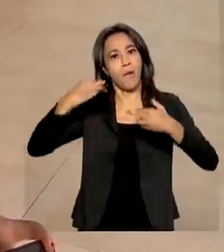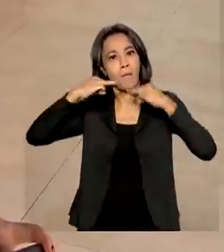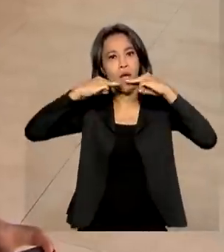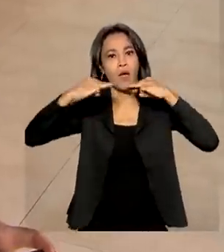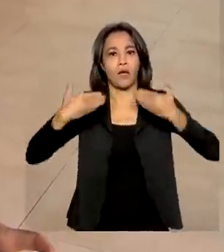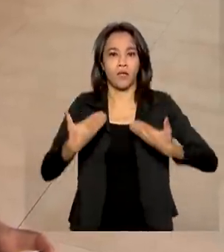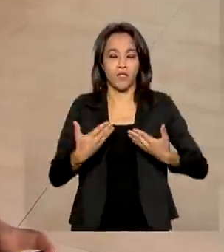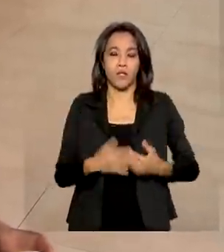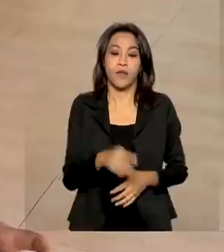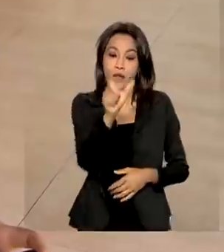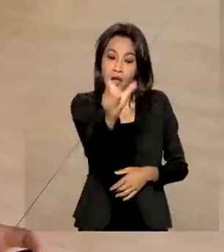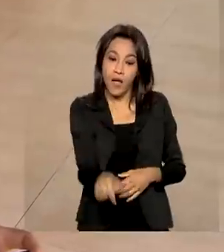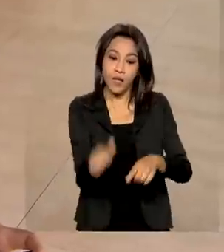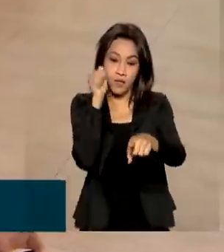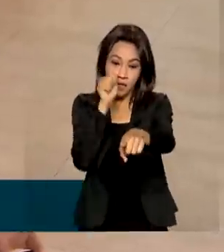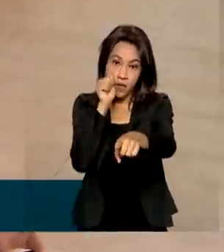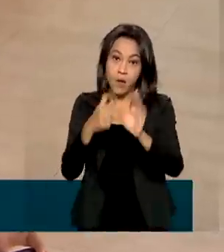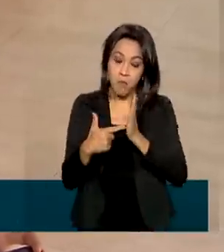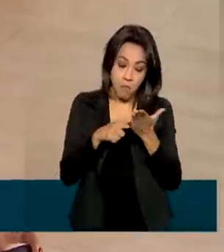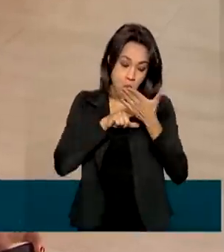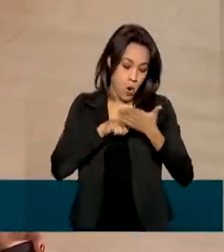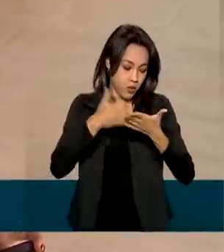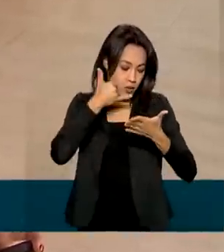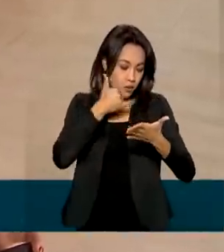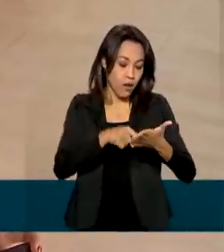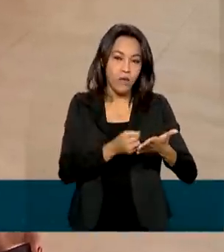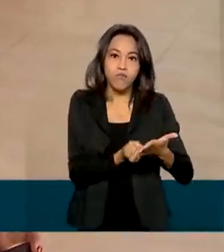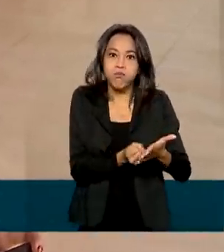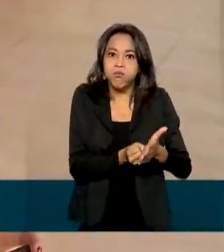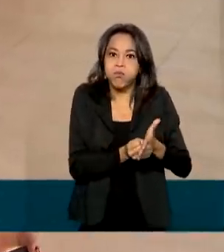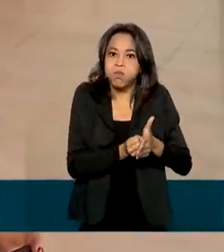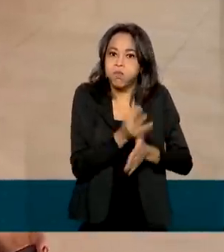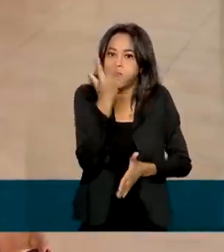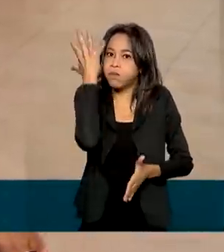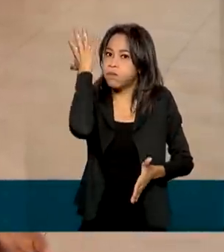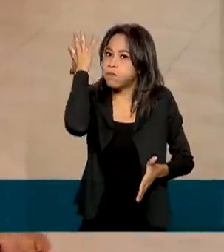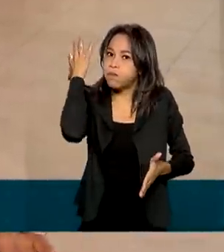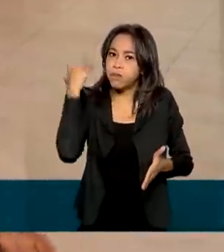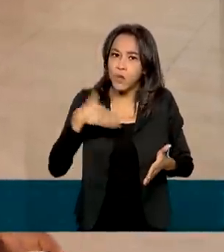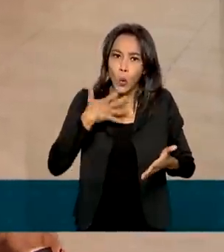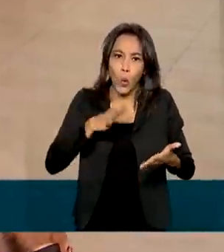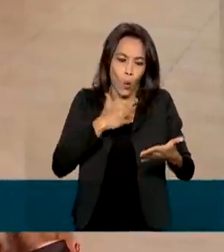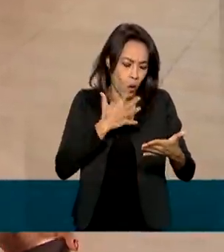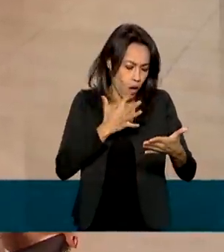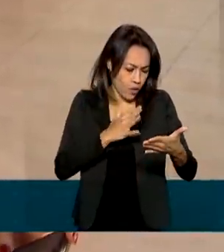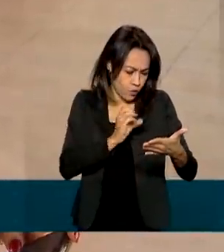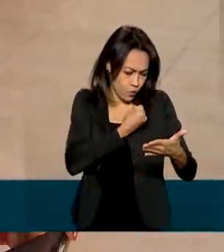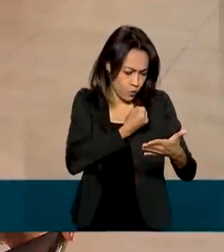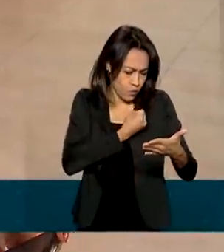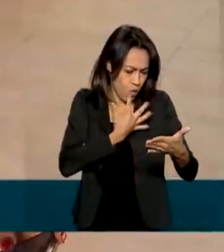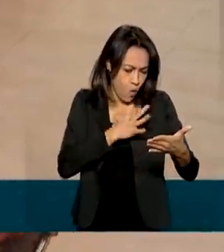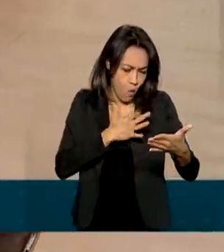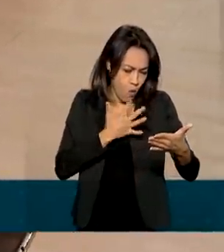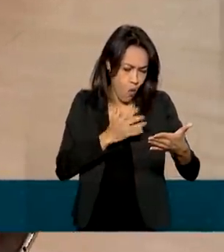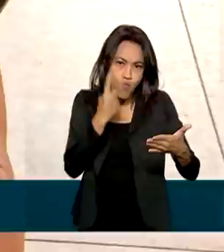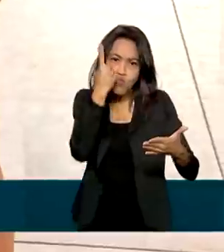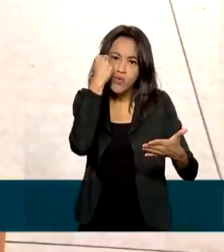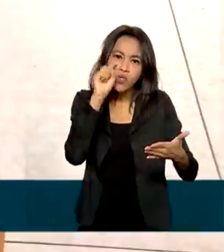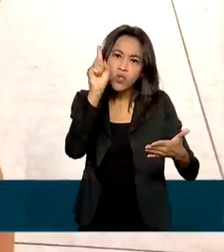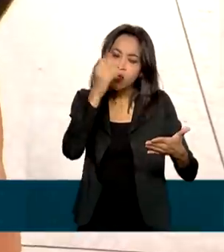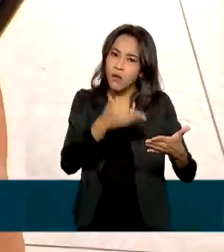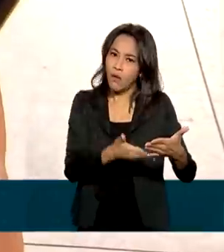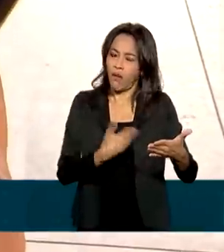A Raiane mostra no celular a quantidade de chamadas de números desconhecidos que ela recebe em um só dia.